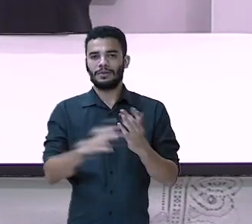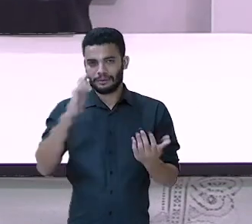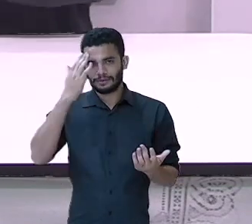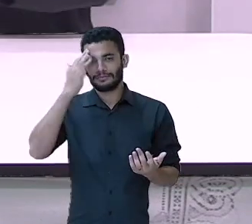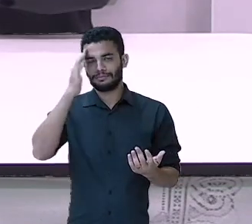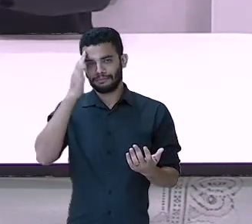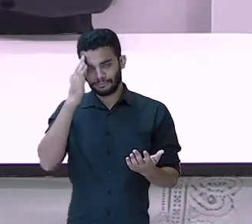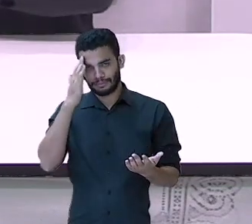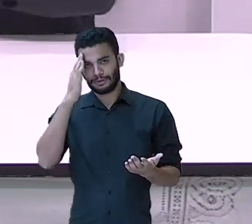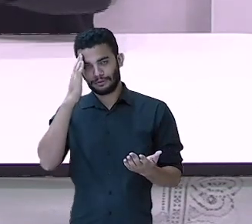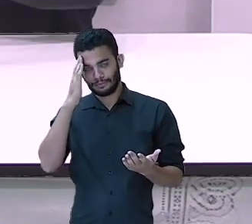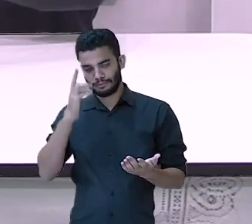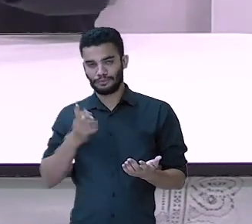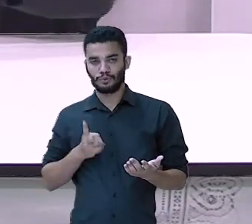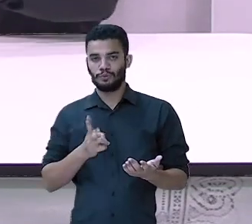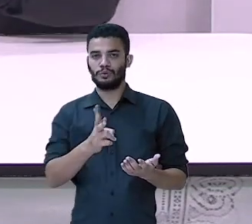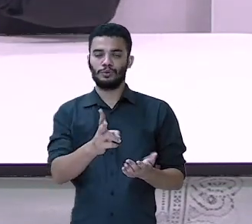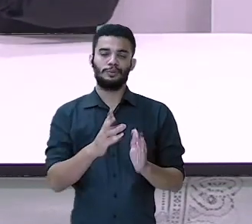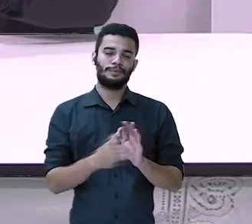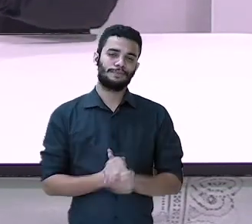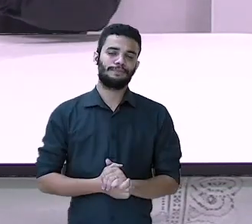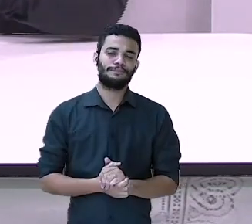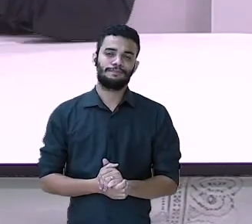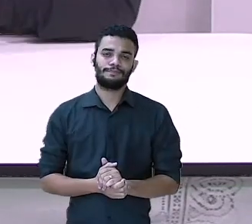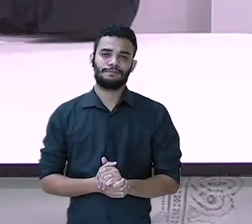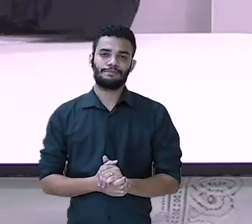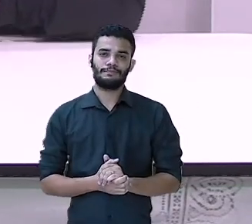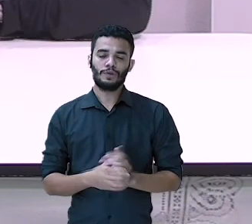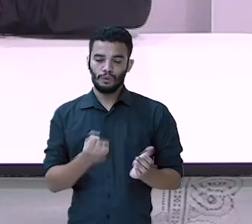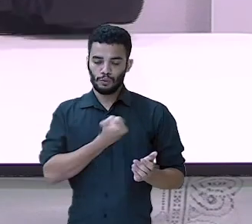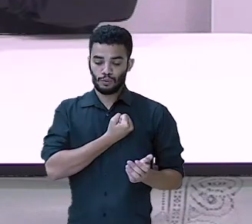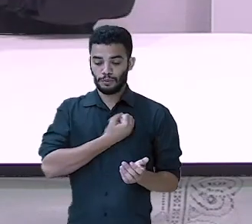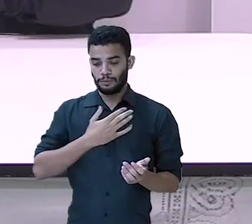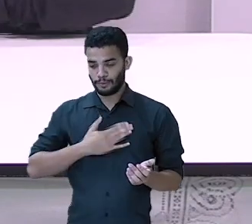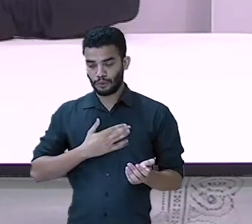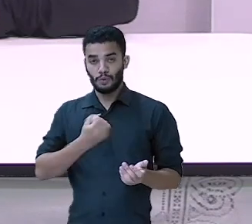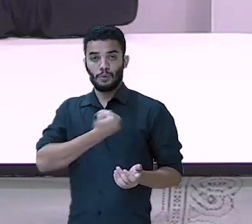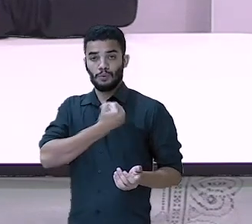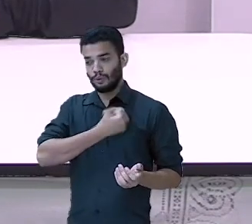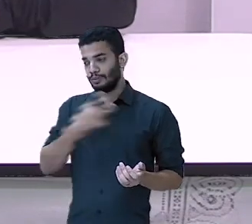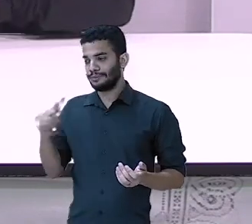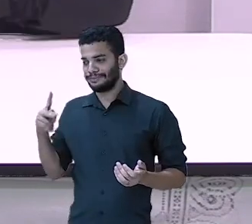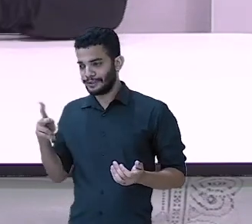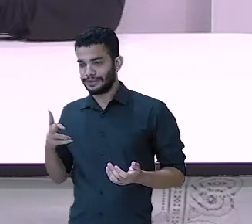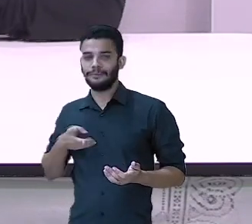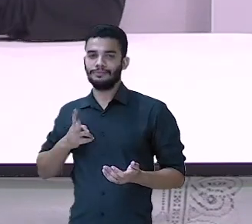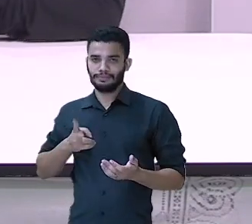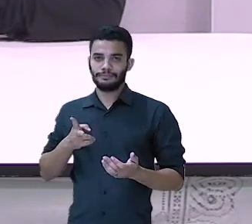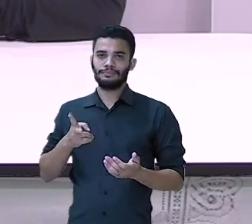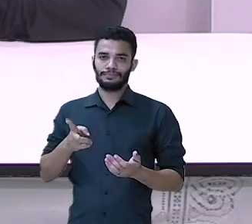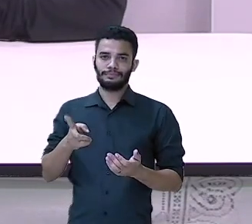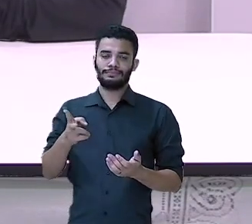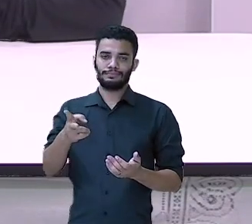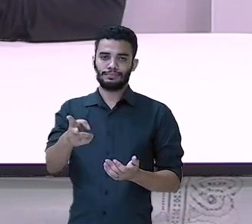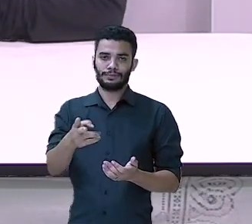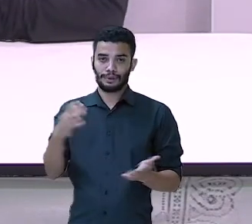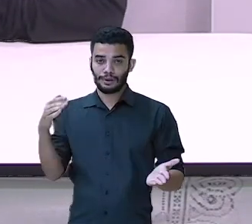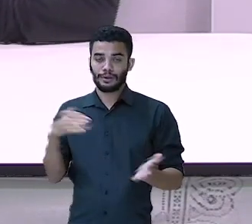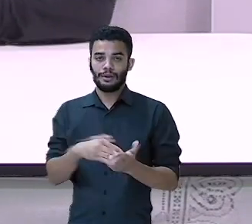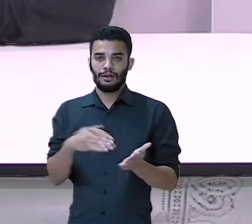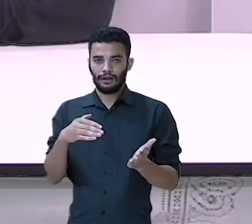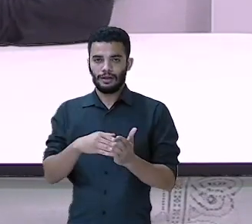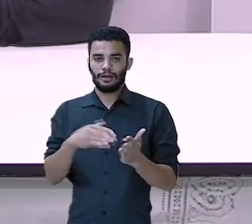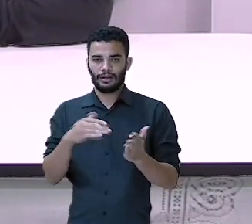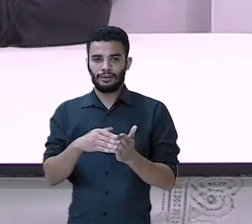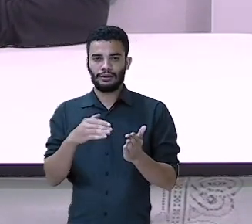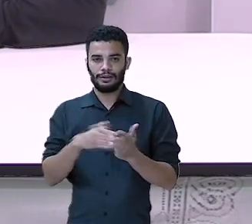próximo jogador. E, assim, o próximo jogador faz a mesma coisa. Quem conseguir chegar até o fim,